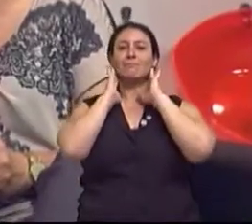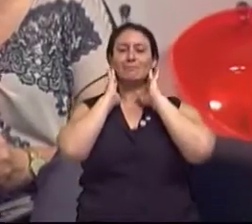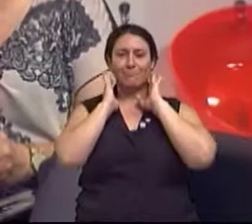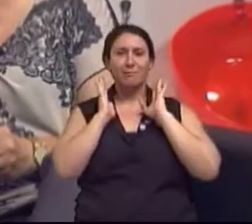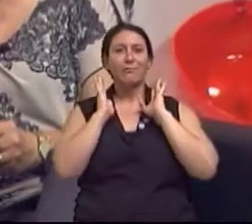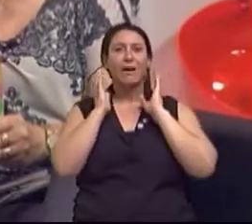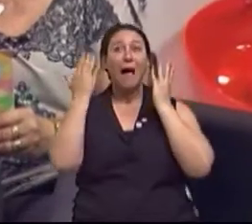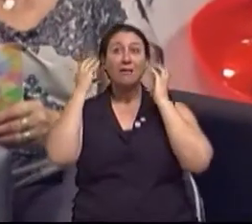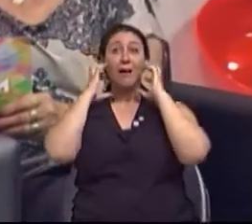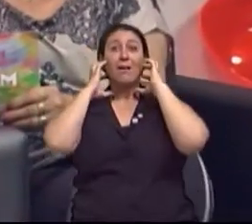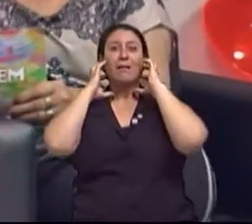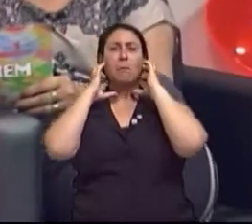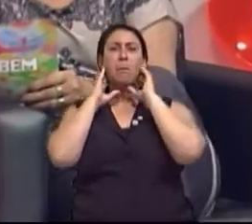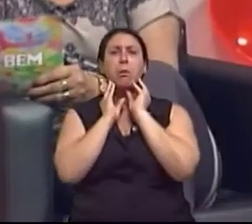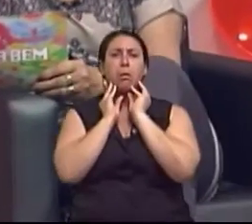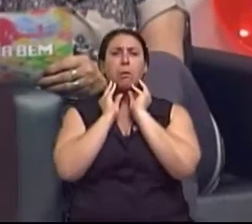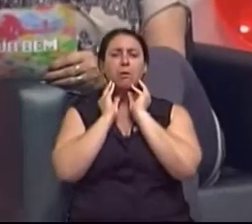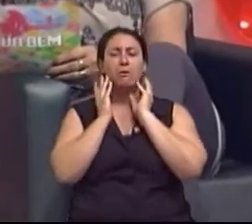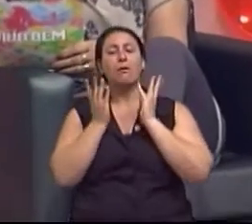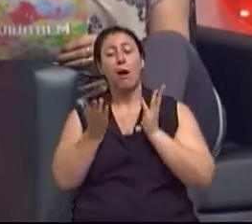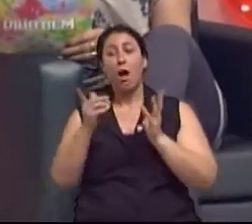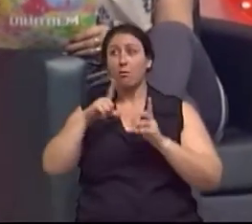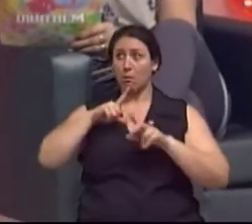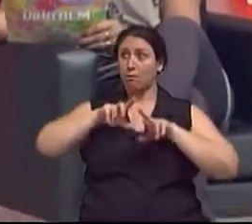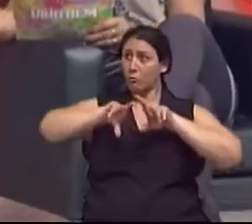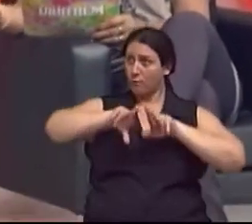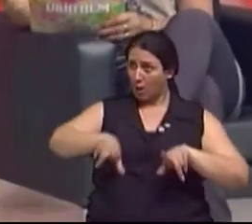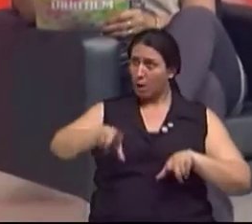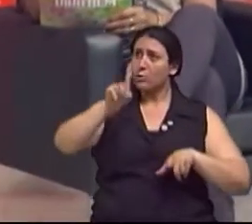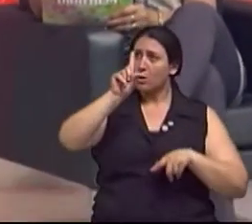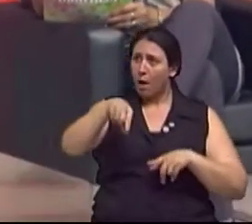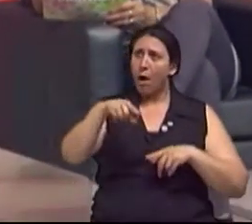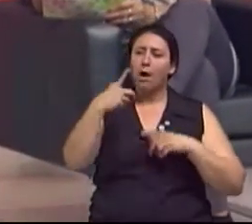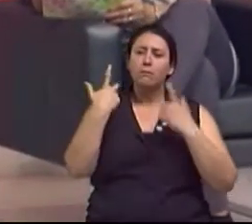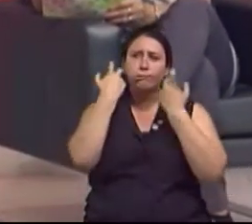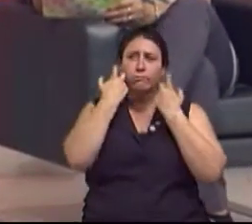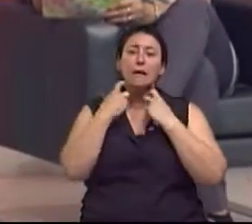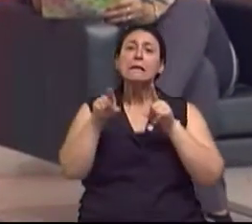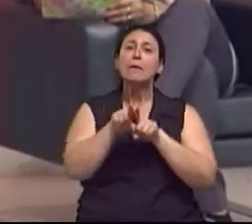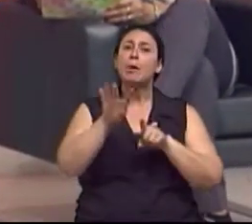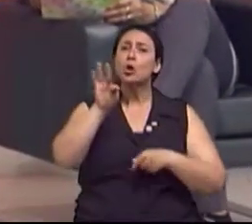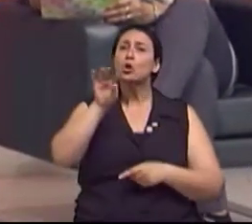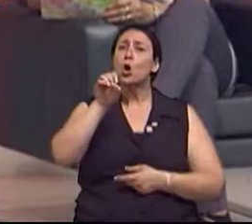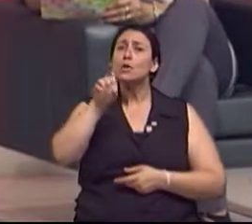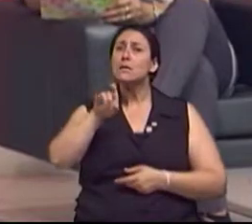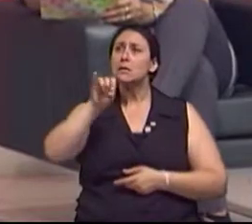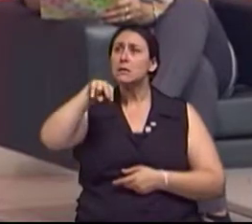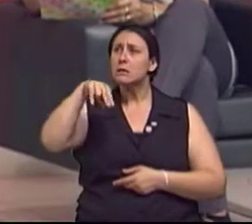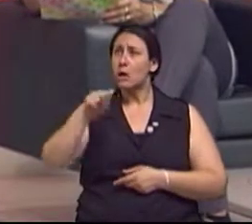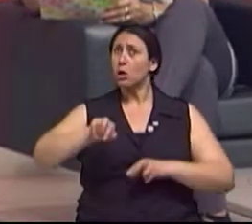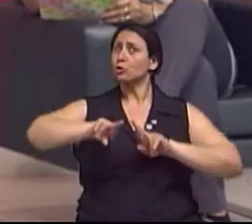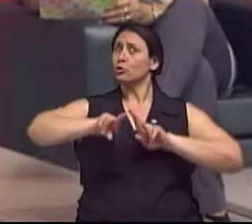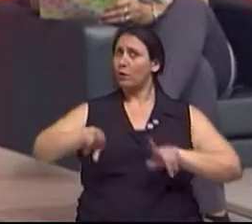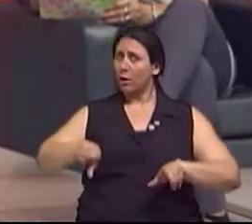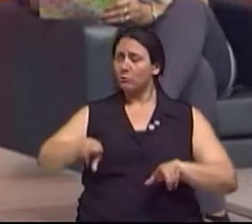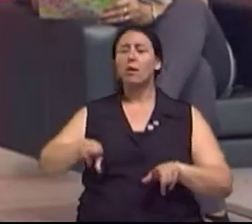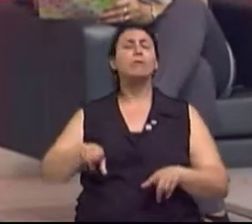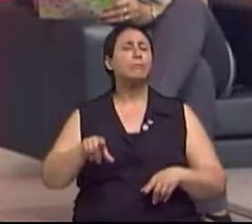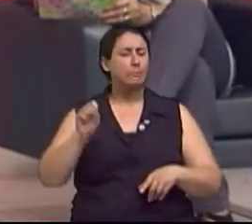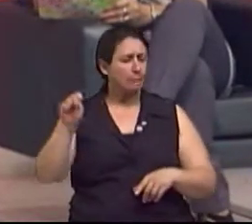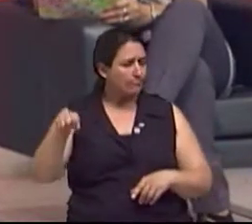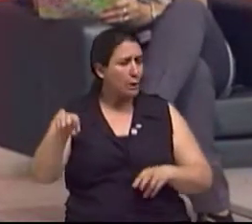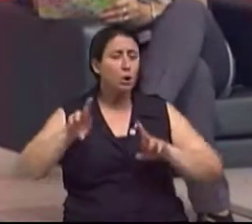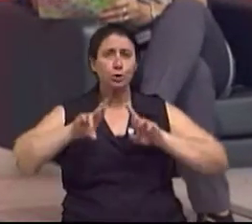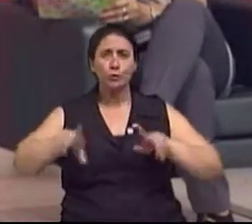existem diferenças entre preenchimento e... Sim, e toxina. E toxina. Ah, então, o preenchimento não é a mesma coisa que Não, não. As